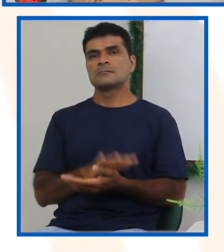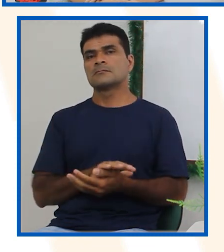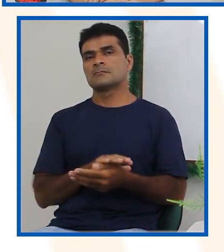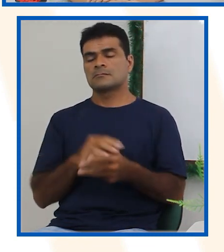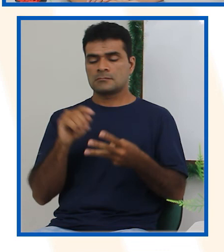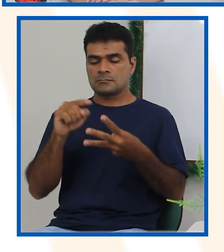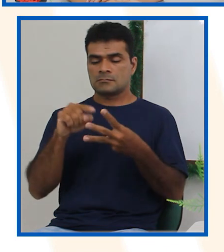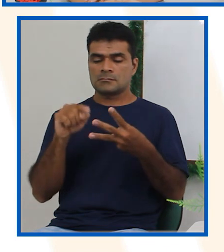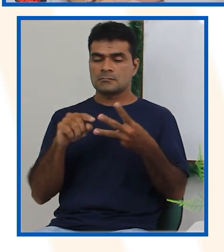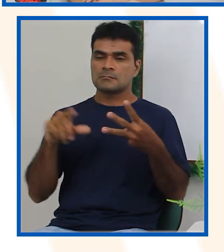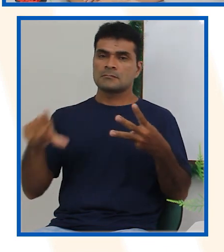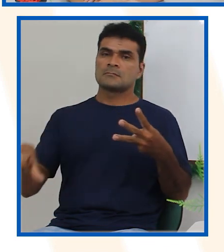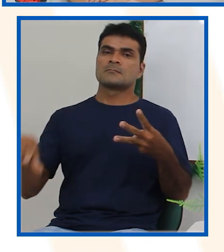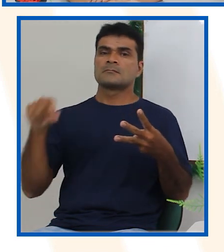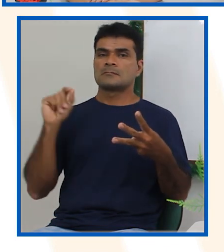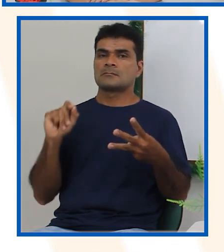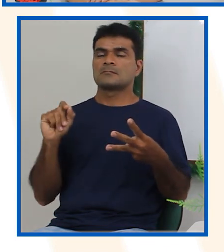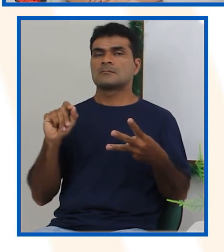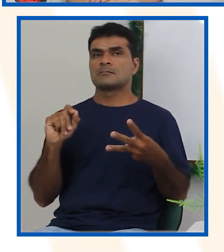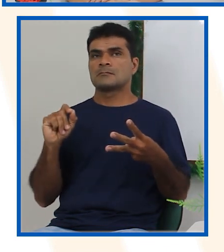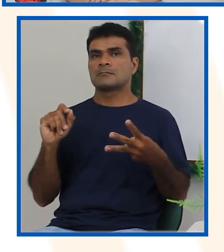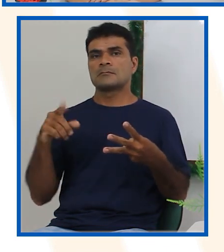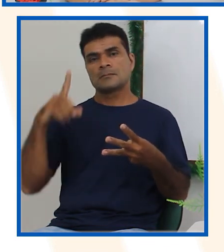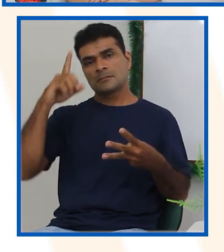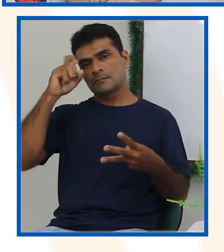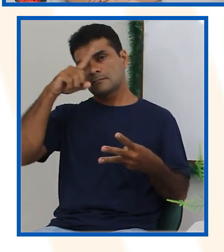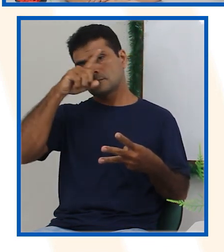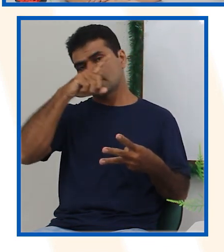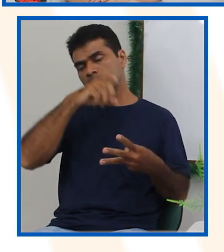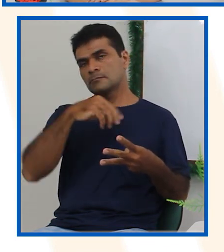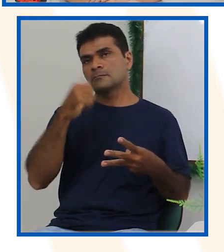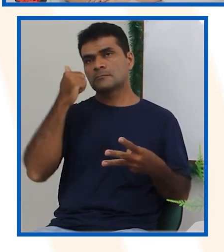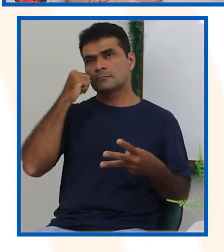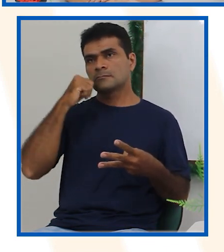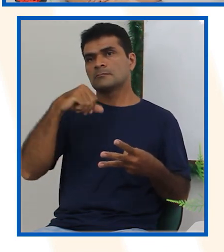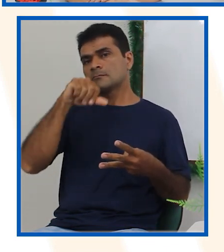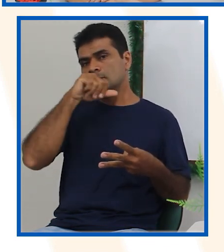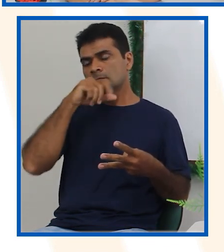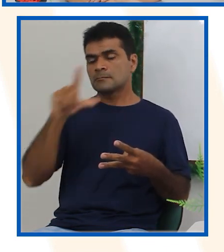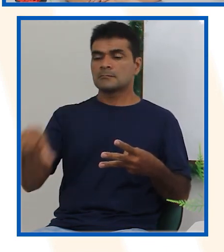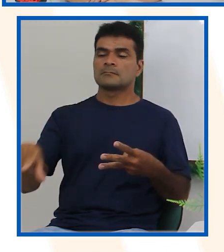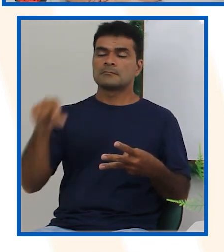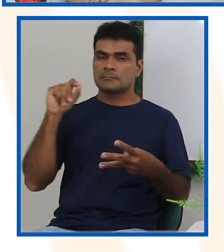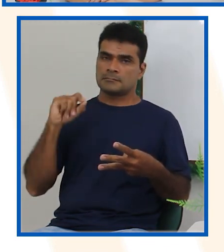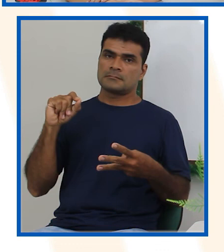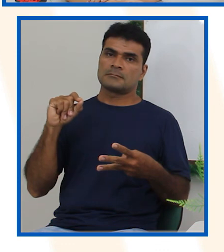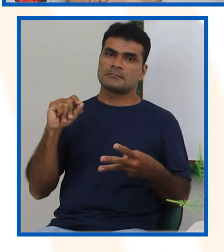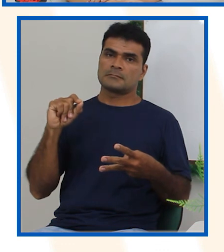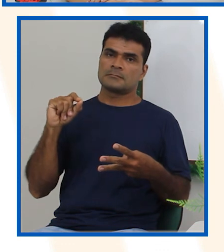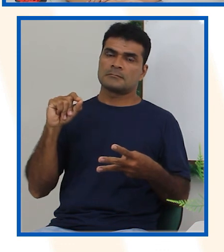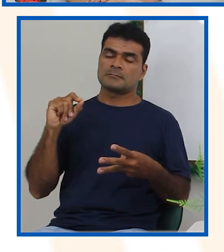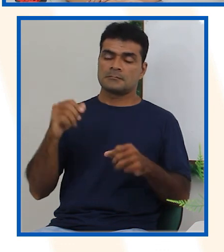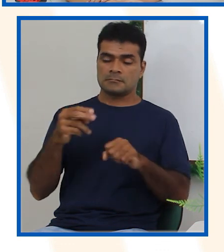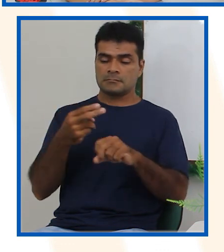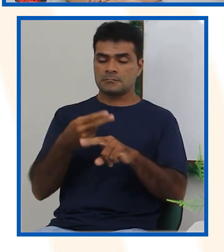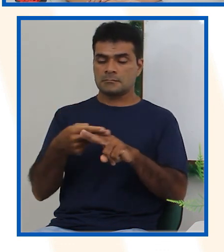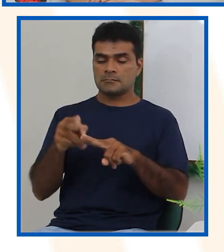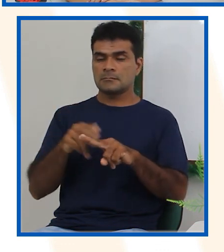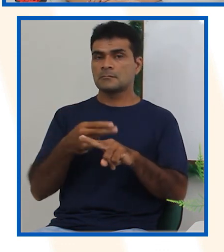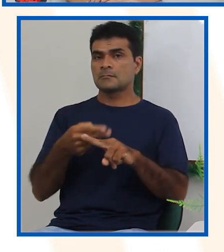Qual é dos bombons que tem menos possibilidade que a mamãe do Arthur pegue? É o chocolate